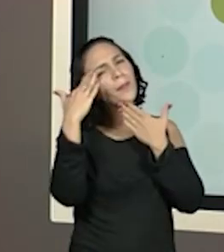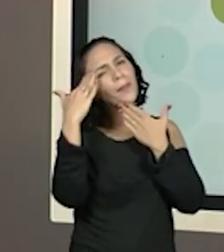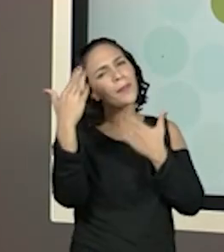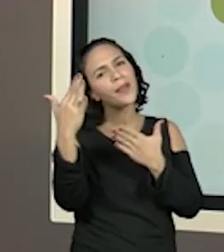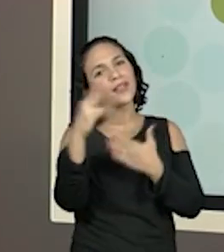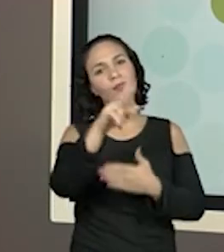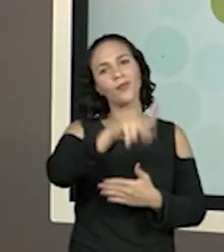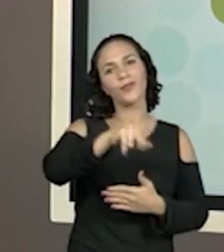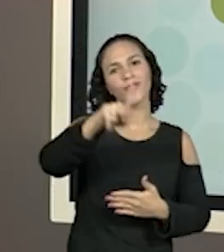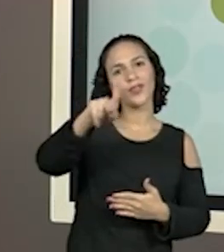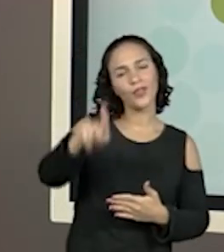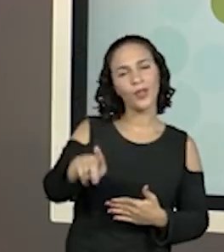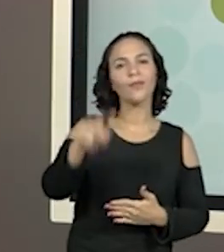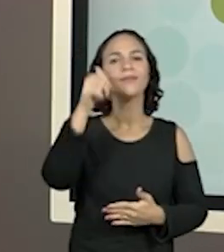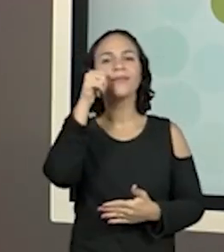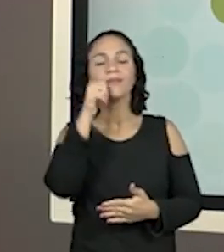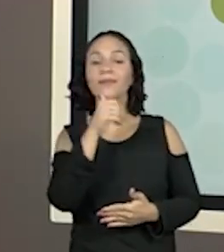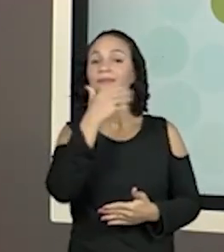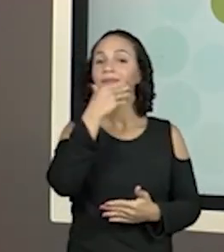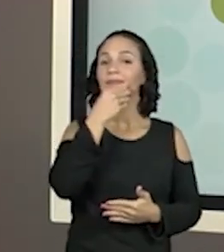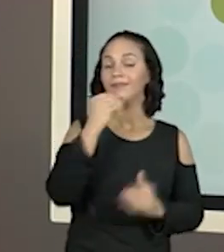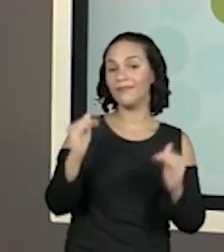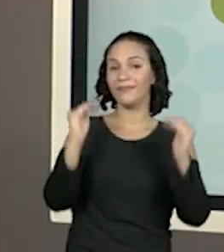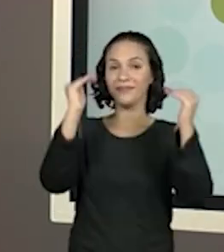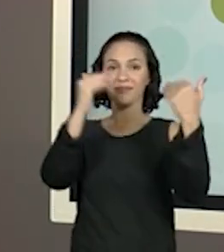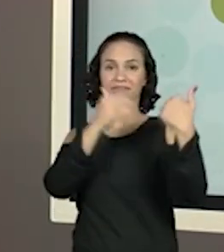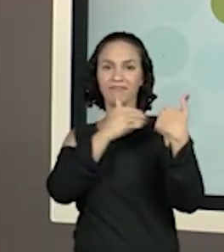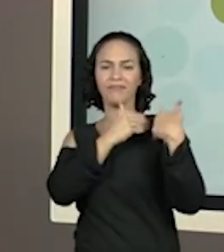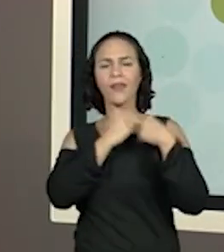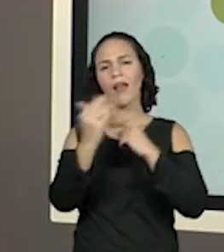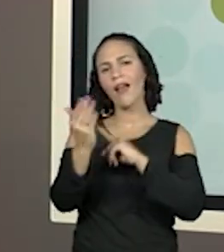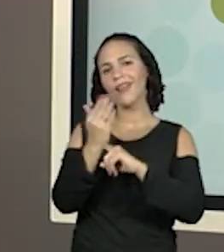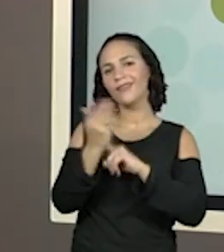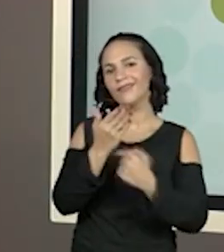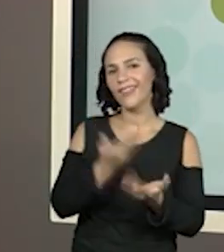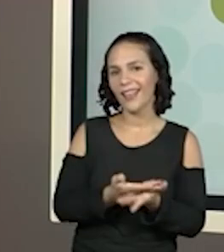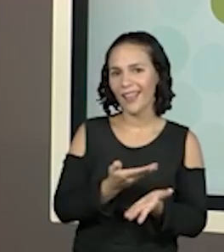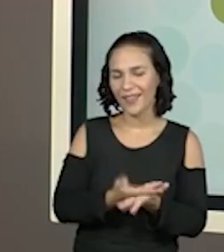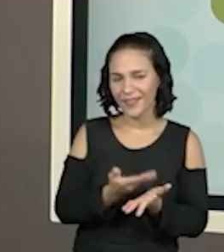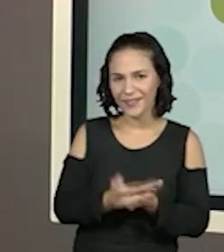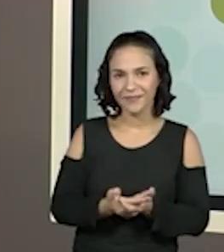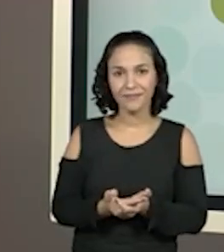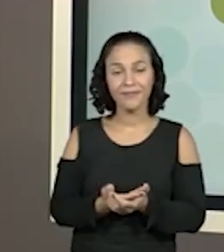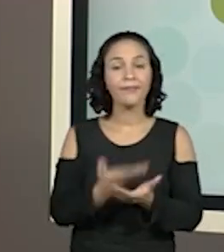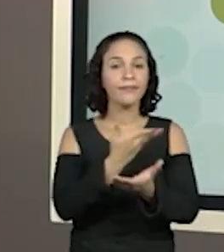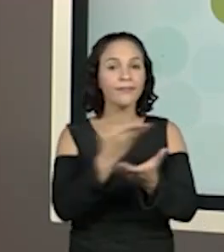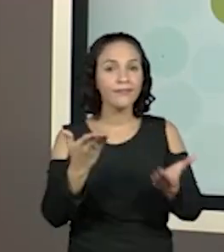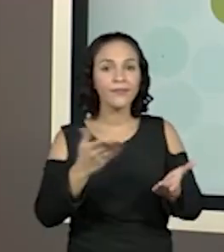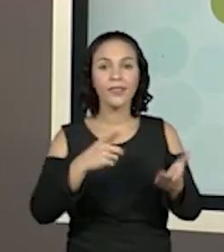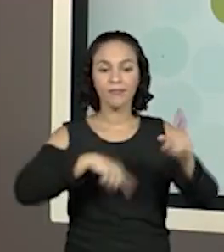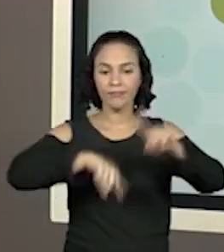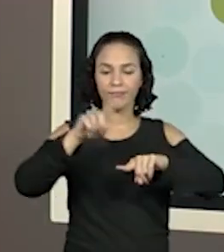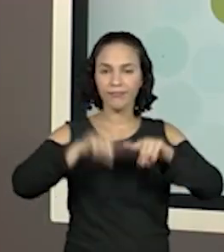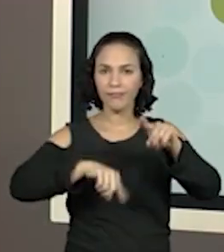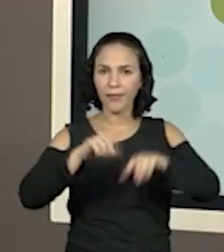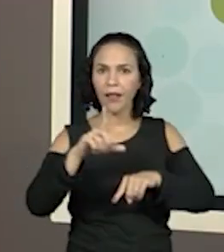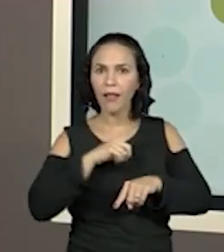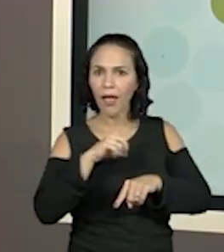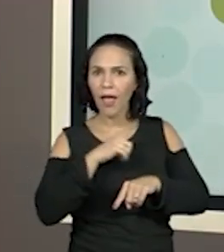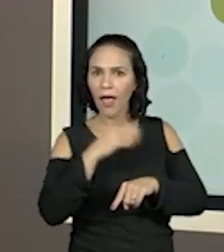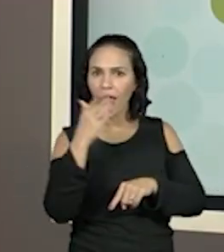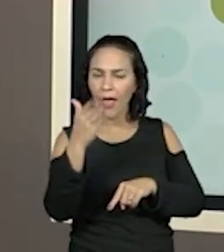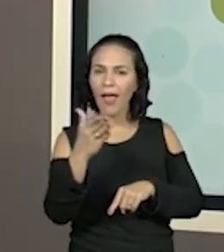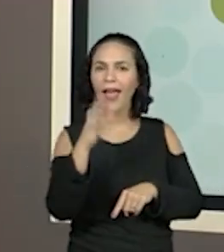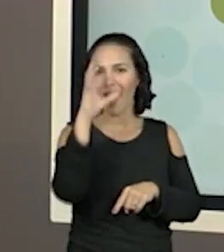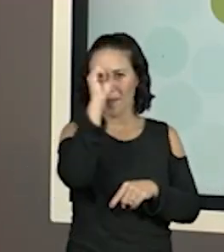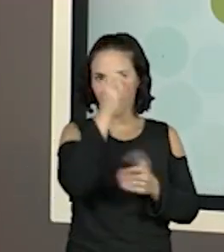professoras responsáveis por nos ajudarem aí nas aulas, quem tiver com a apostila, por favor, registra na